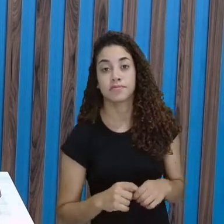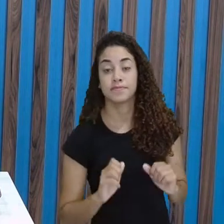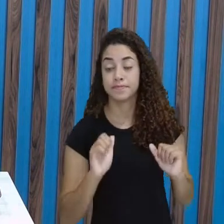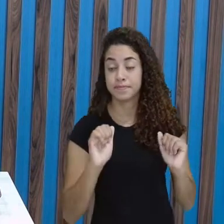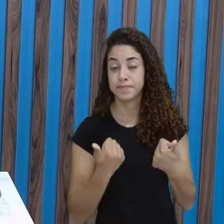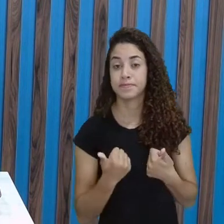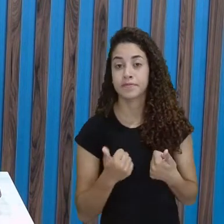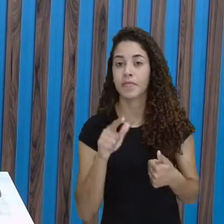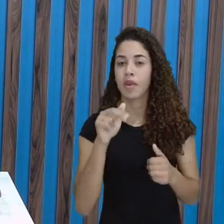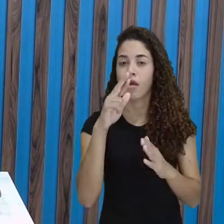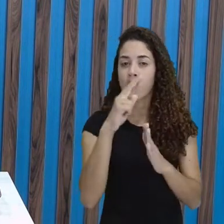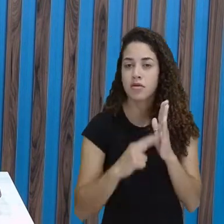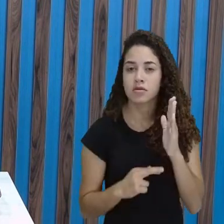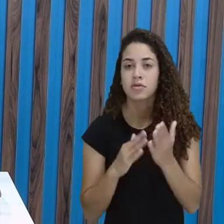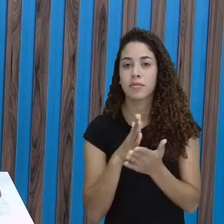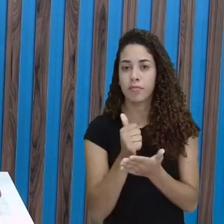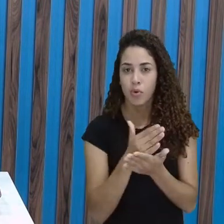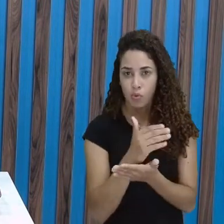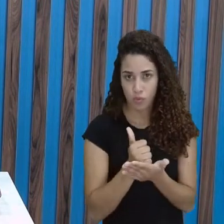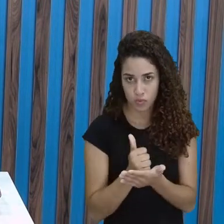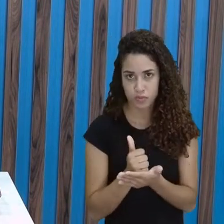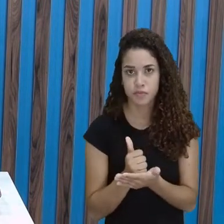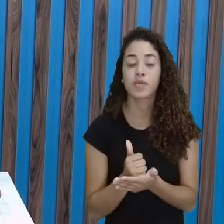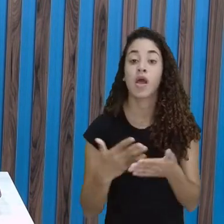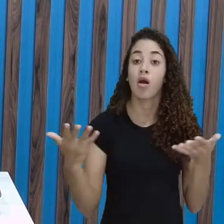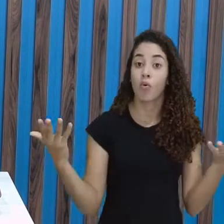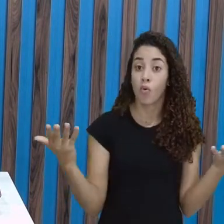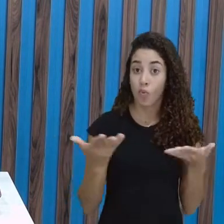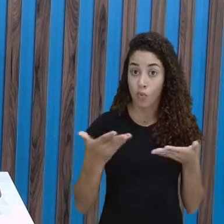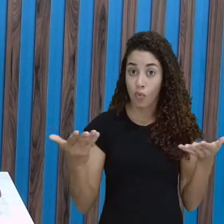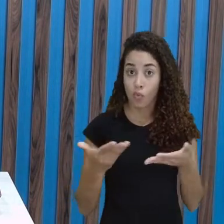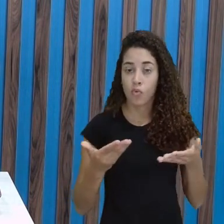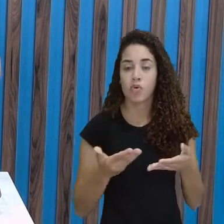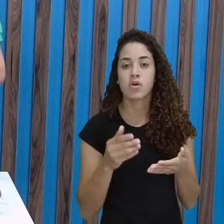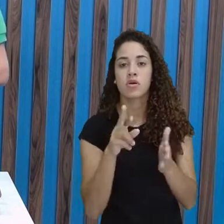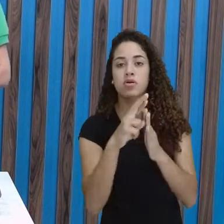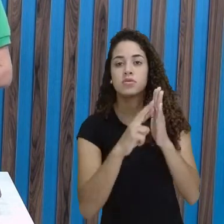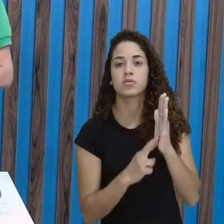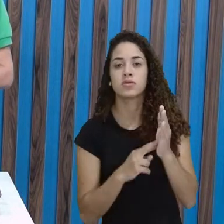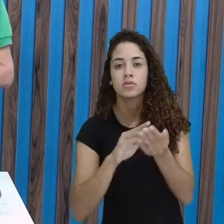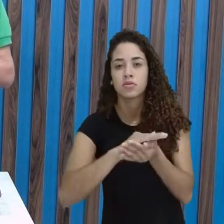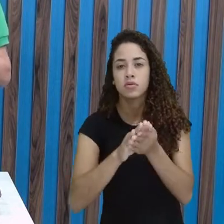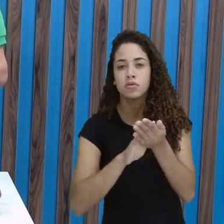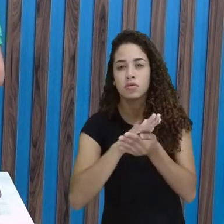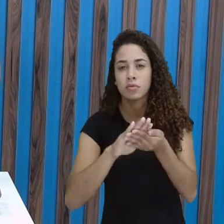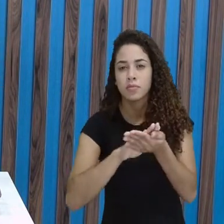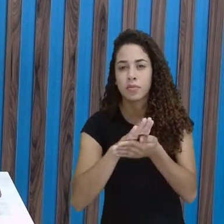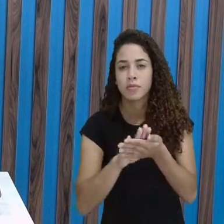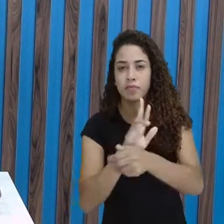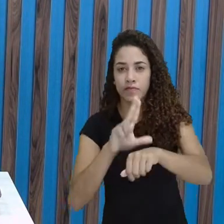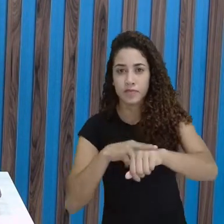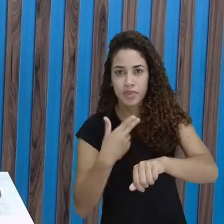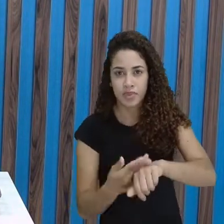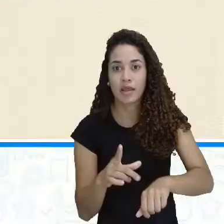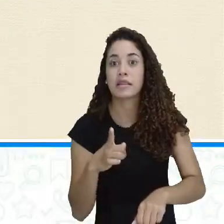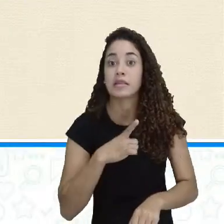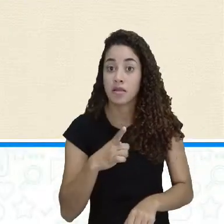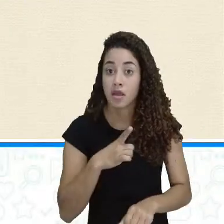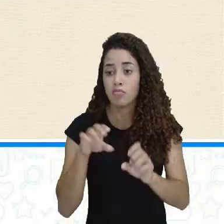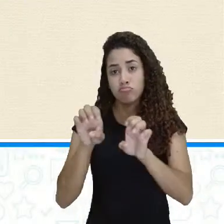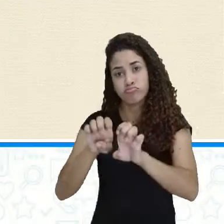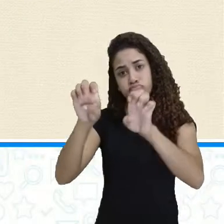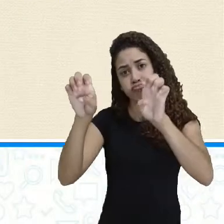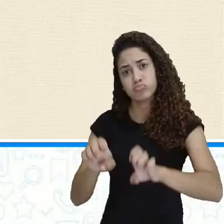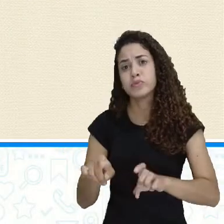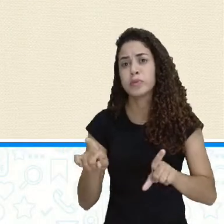Essa é a receita do bolo de cenoura. E a receita do brigadeiro? Você sabe? Também tem uma estrutura.